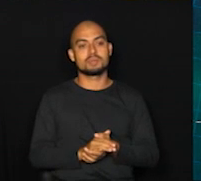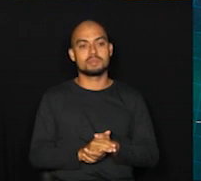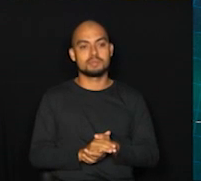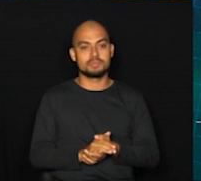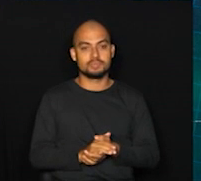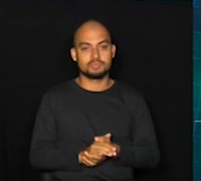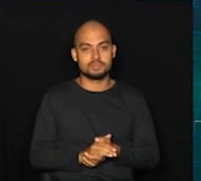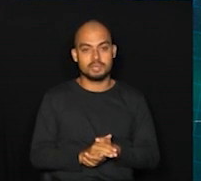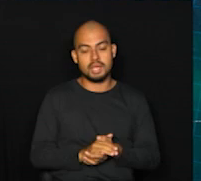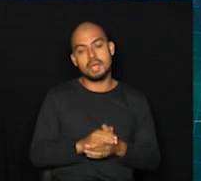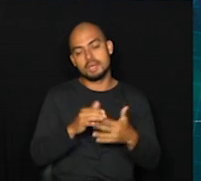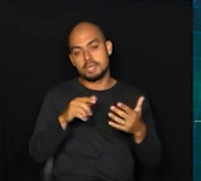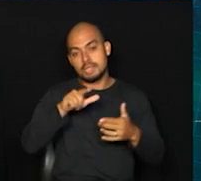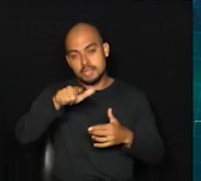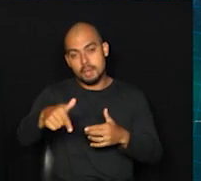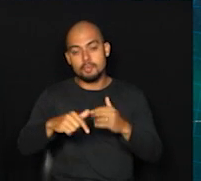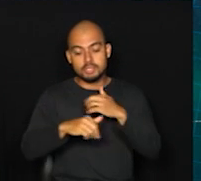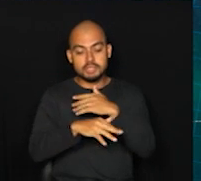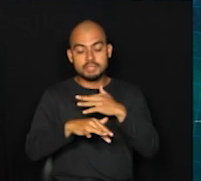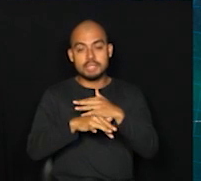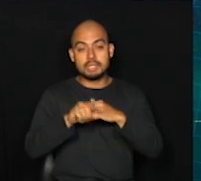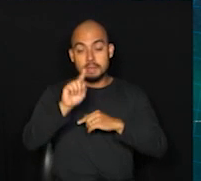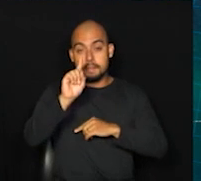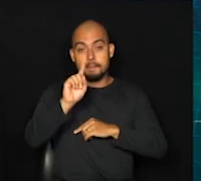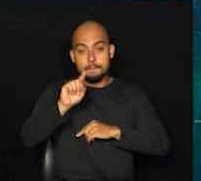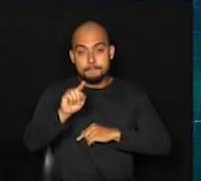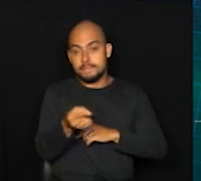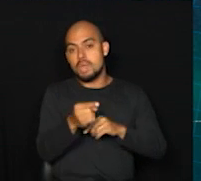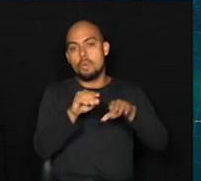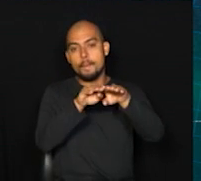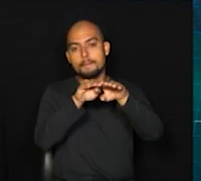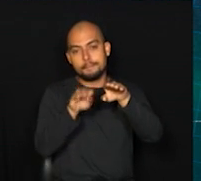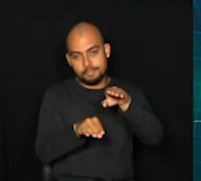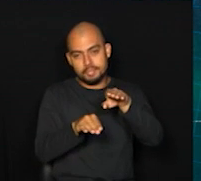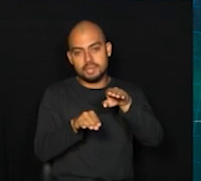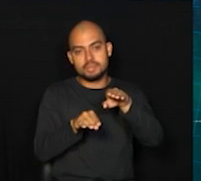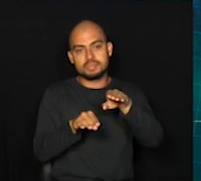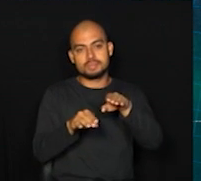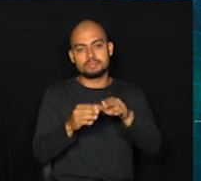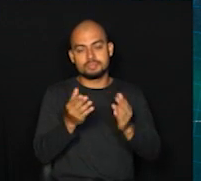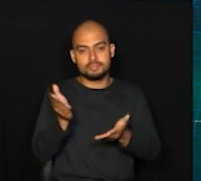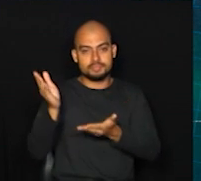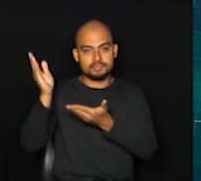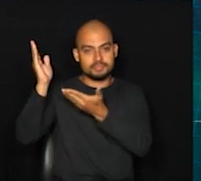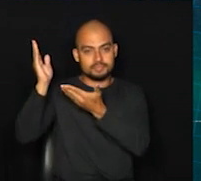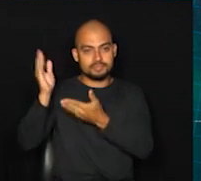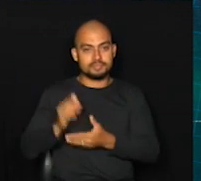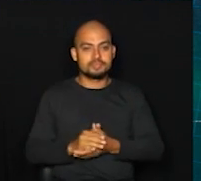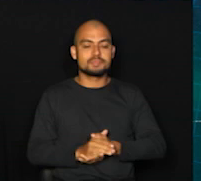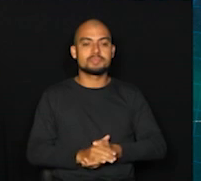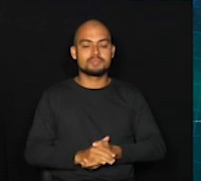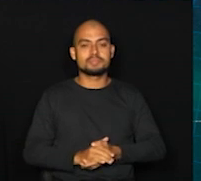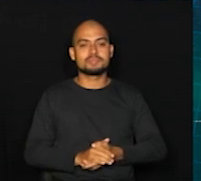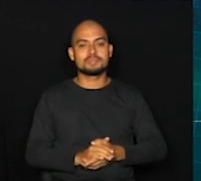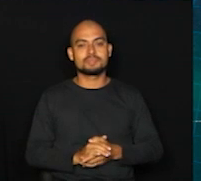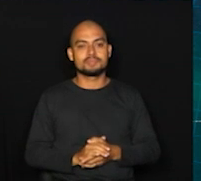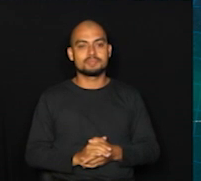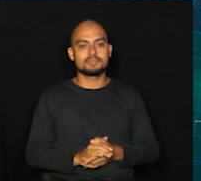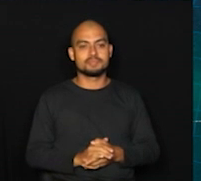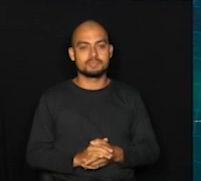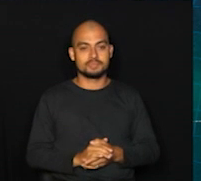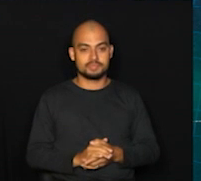Odessa. E aí, a cidade com menos de 1.000. Engenheiro Coelho, 920. Santo Antônio de Posse, 876.